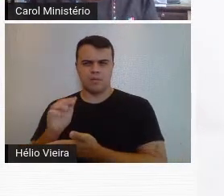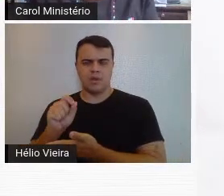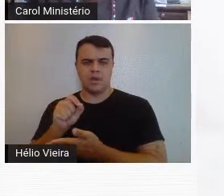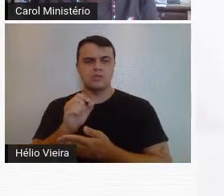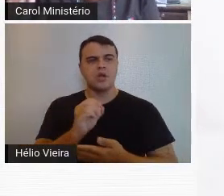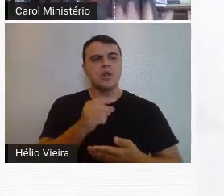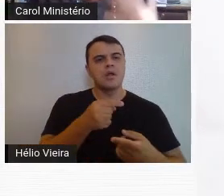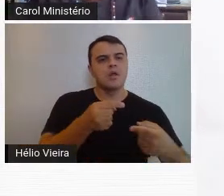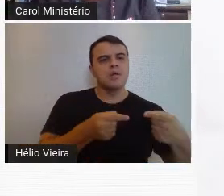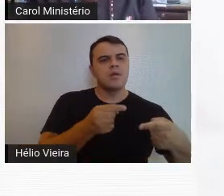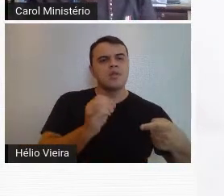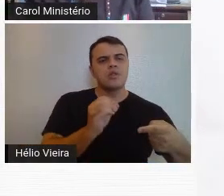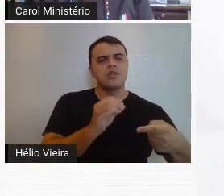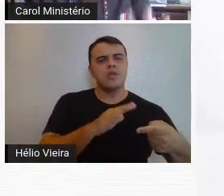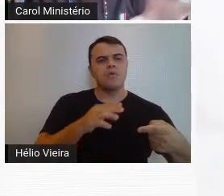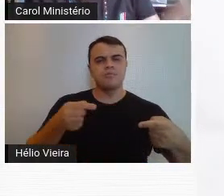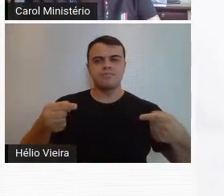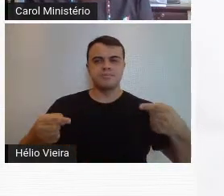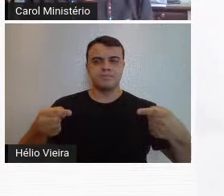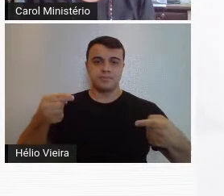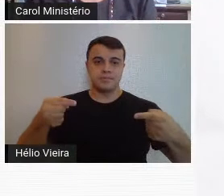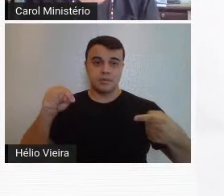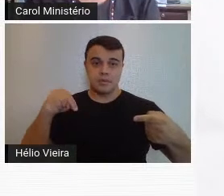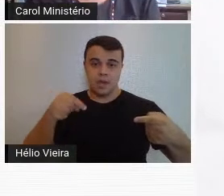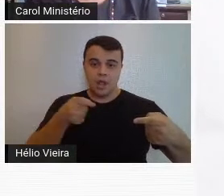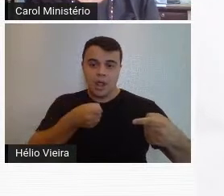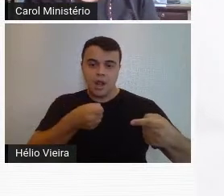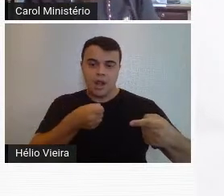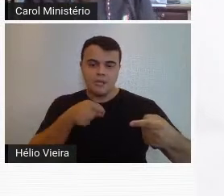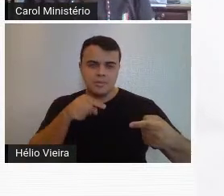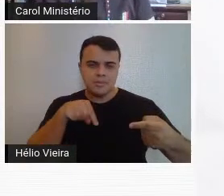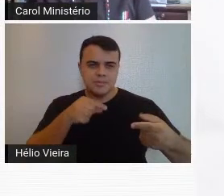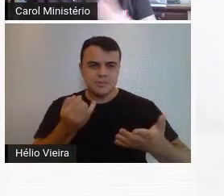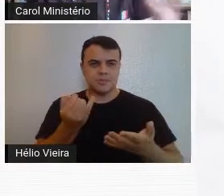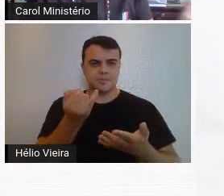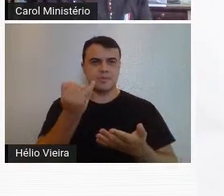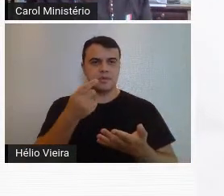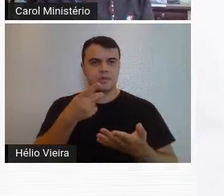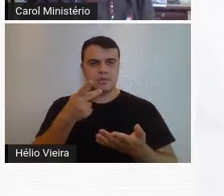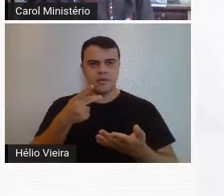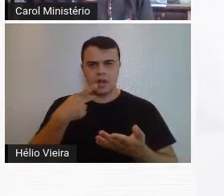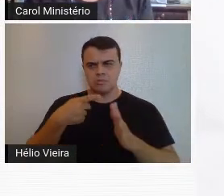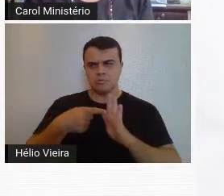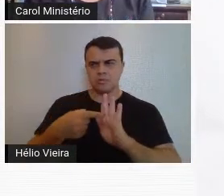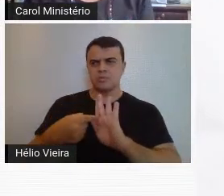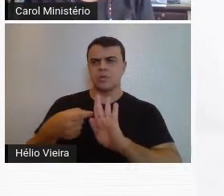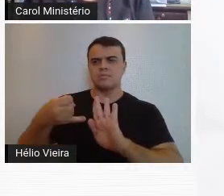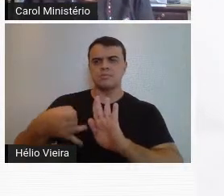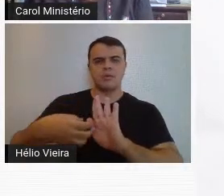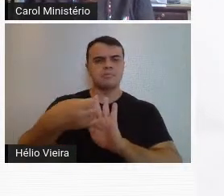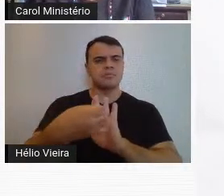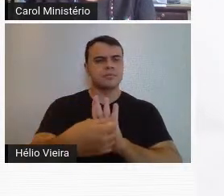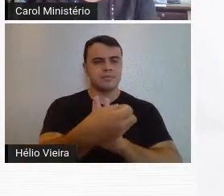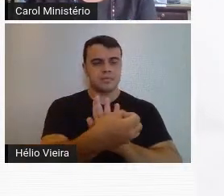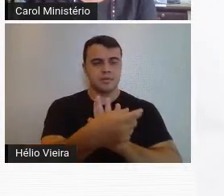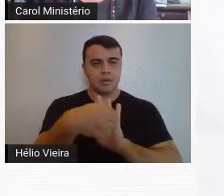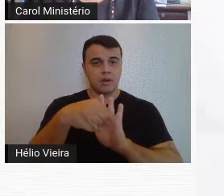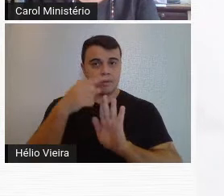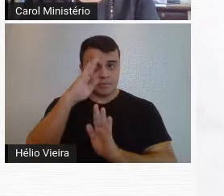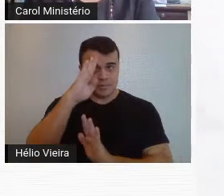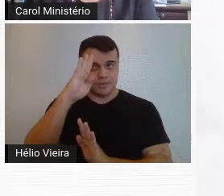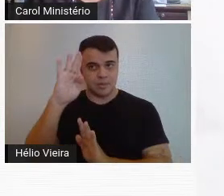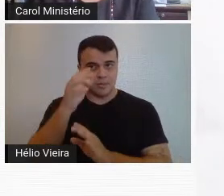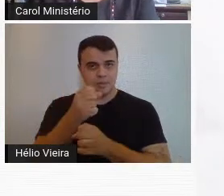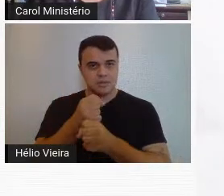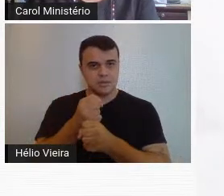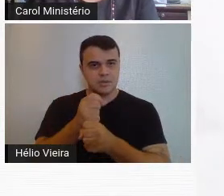os modernos, então o papel da imprensa é muito importante e que cobriu muito bem esses eventos, nós vamos ver principalmente na